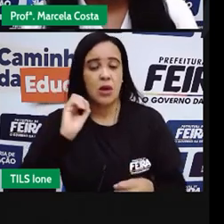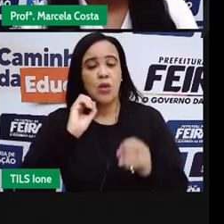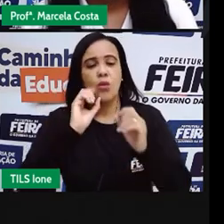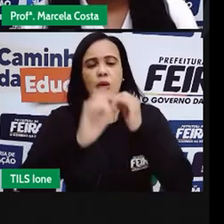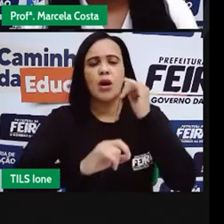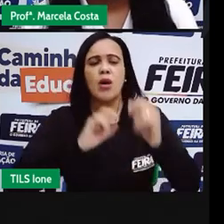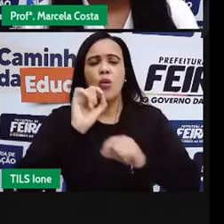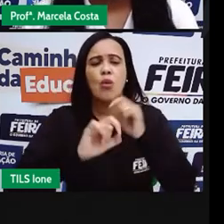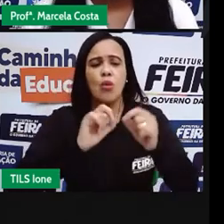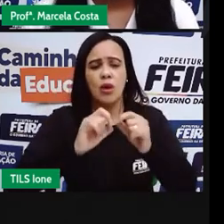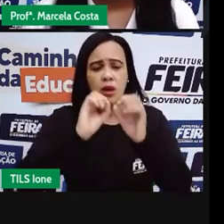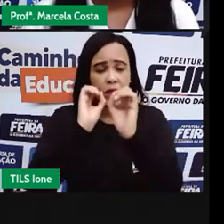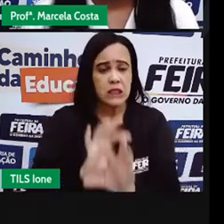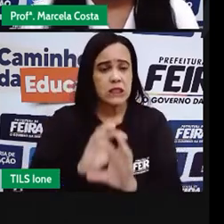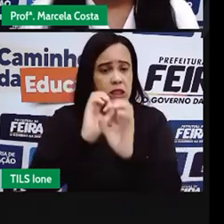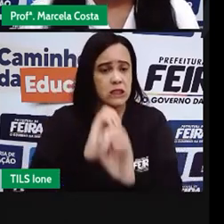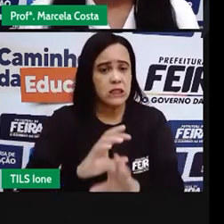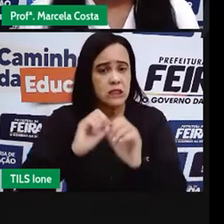diferente.